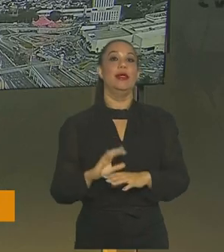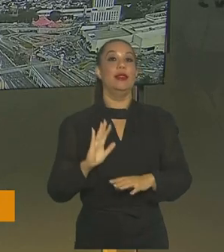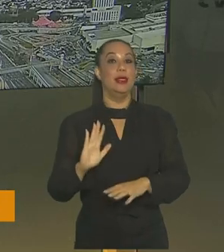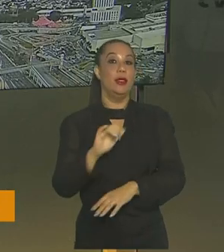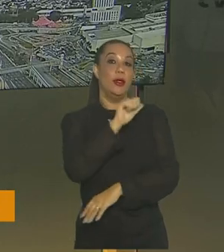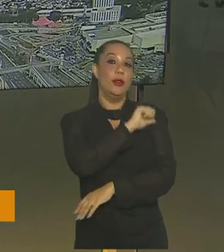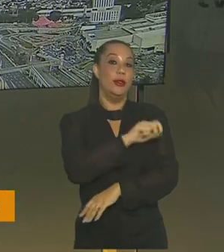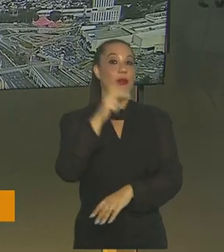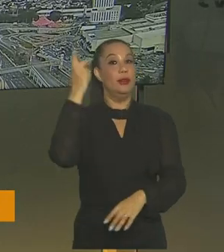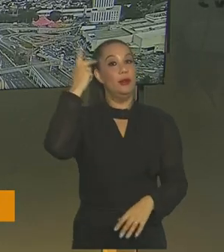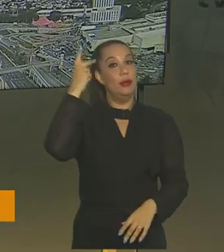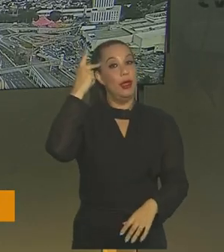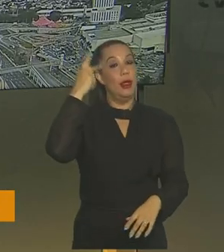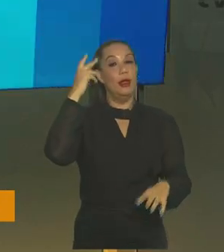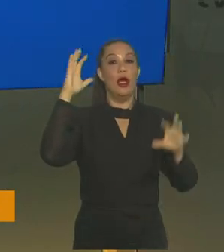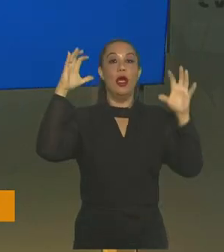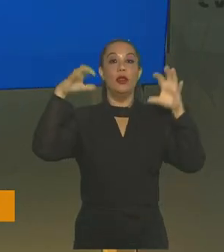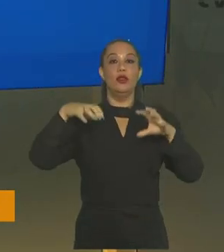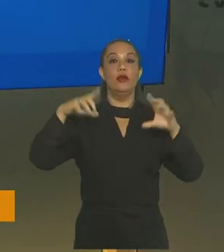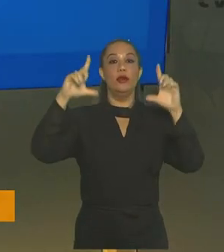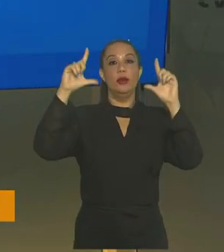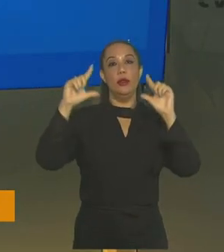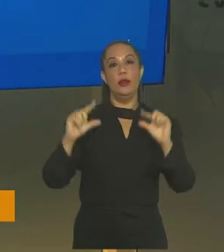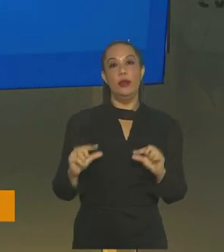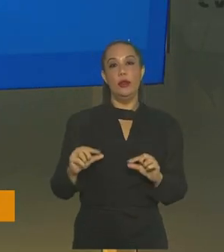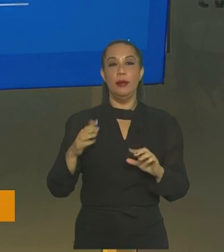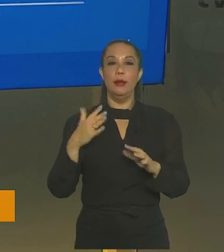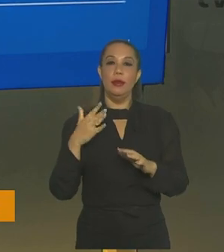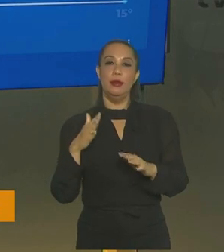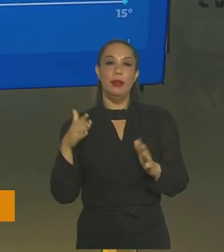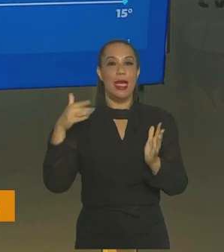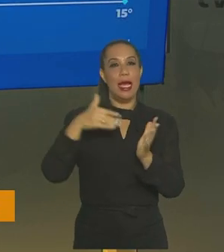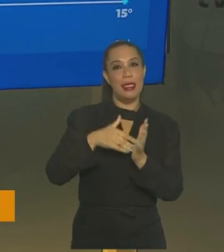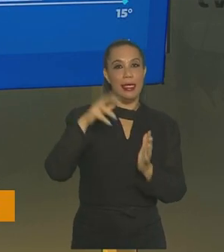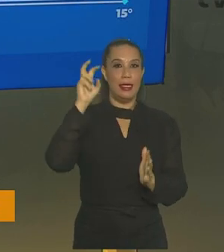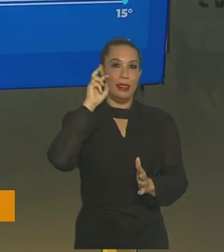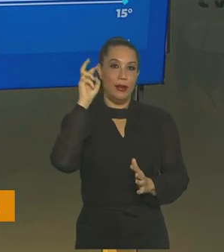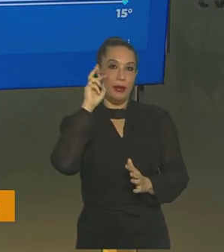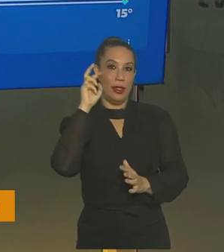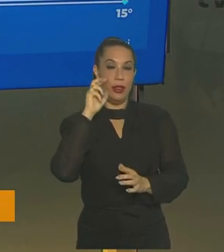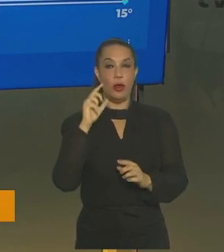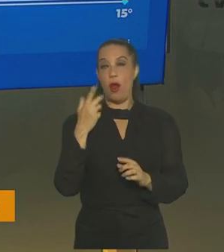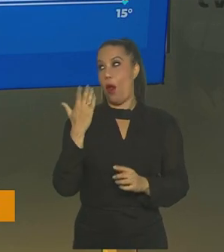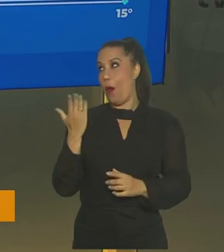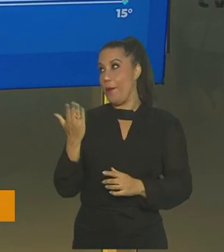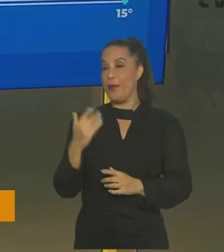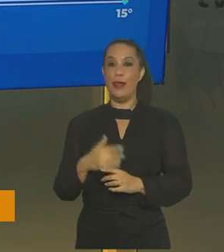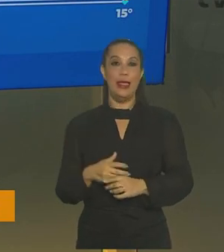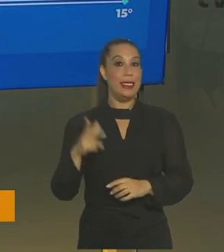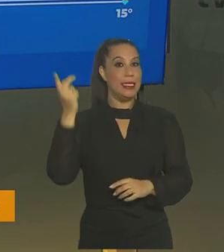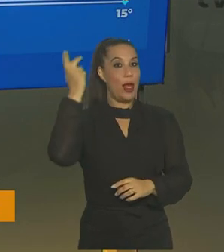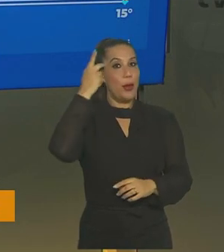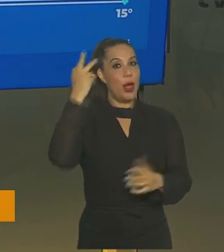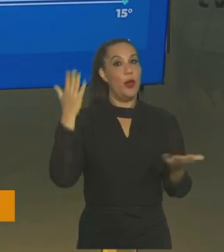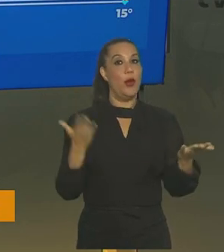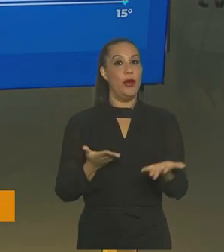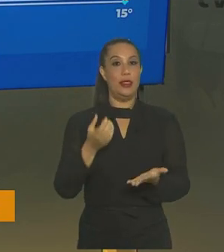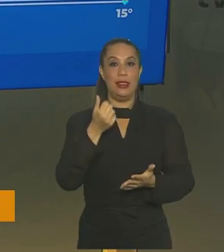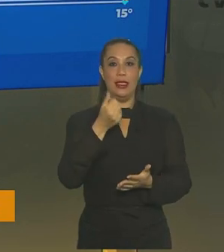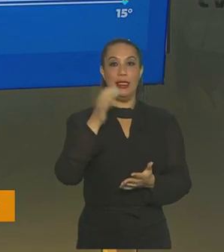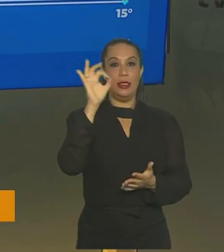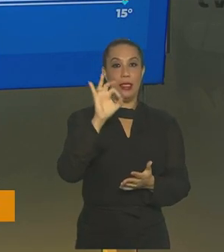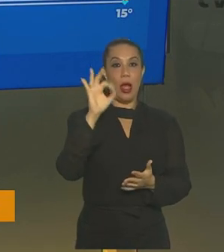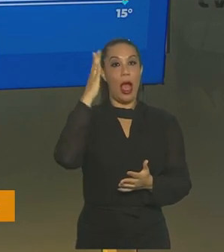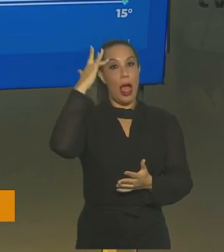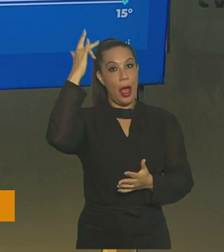Aqui no Rio e em São Paulo, a chuva reduziu as máximas pelo menos até a quinta-feira. Olha só, em São Paulo hoje faz 16 graus